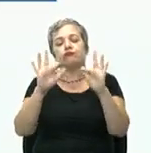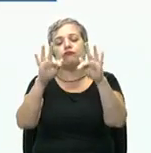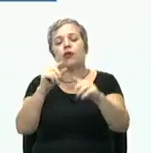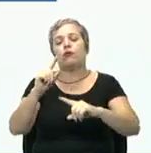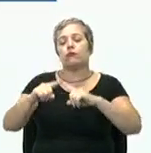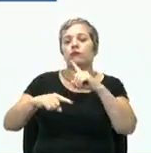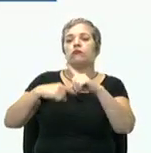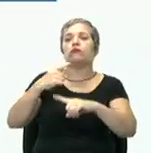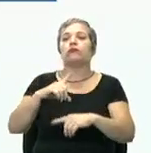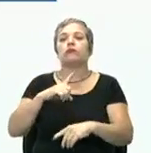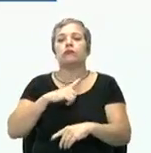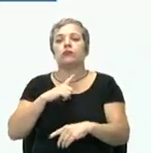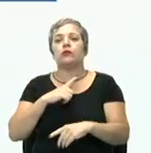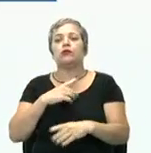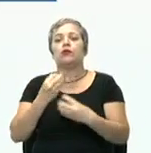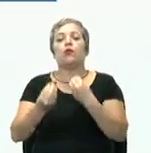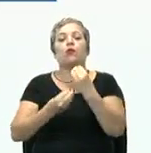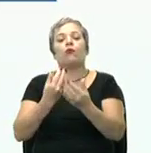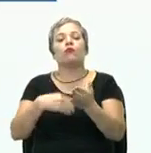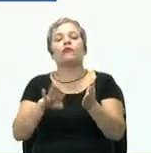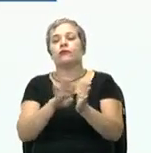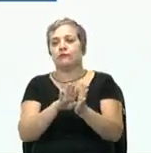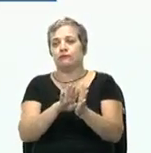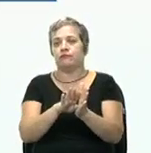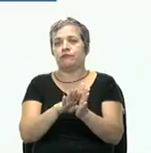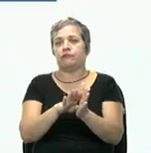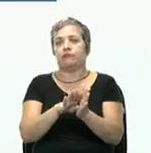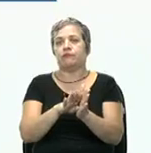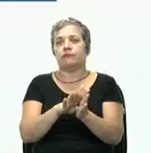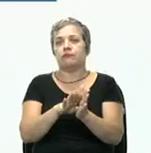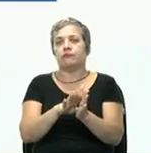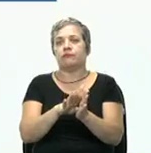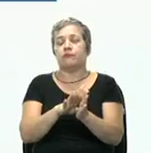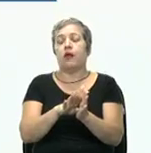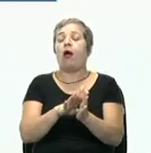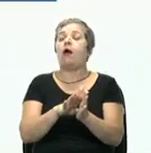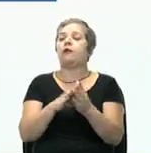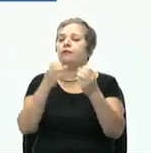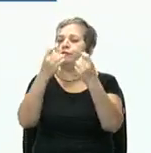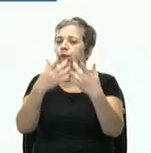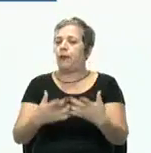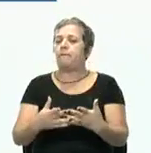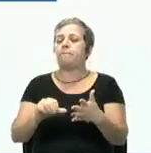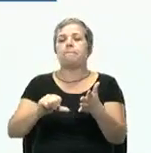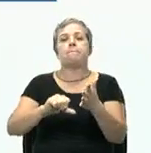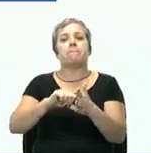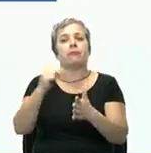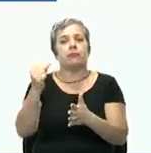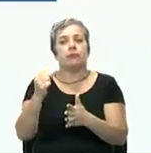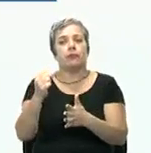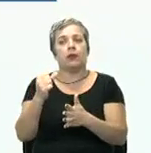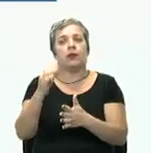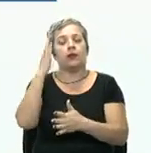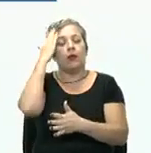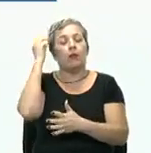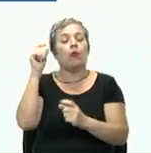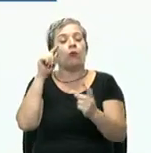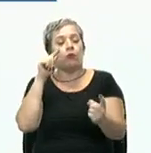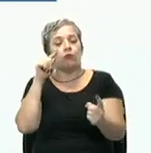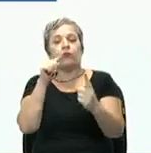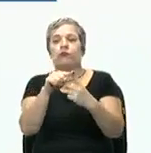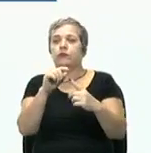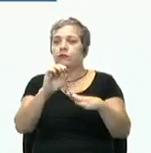depois estabelecer os meios para chegar lá. Ah, então você quer dizer que primeiro eu vou definir os objetivos da